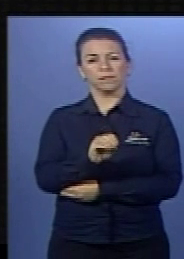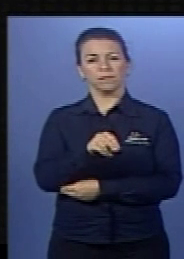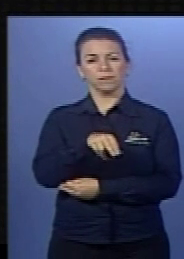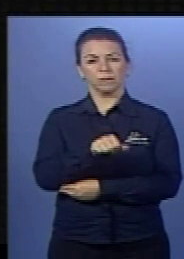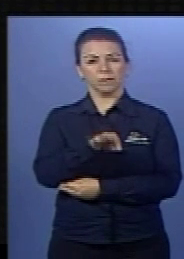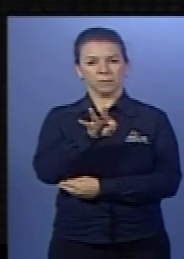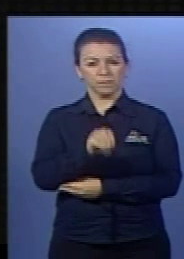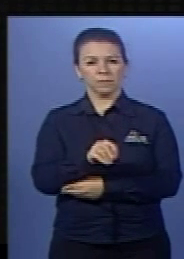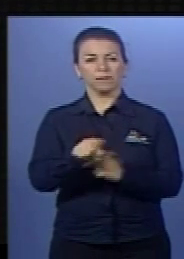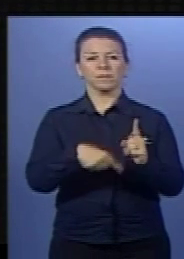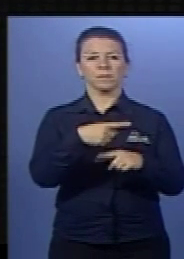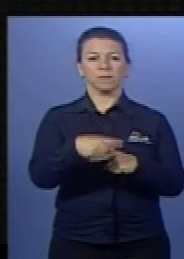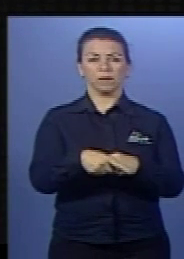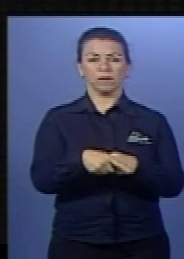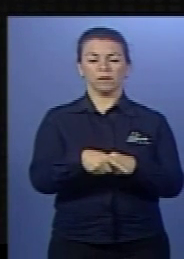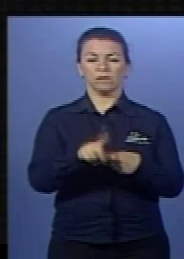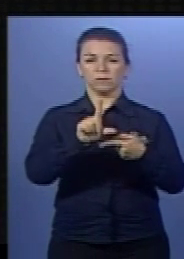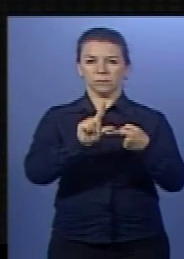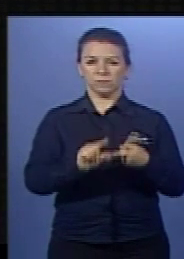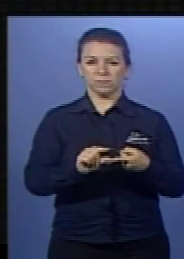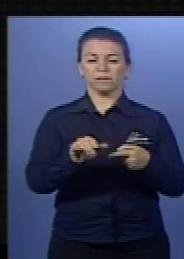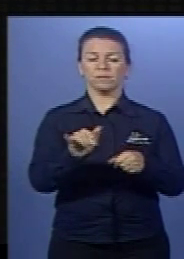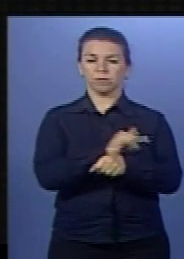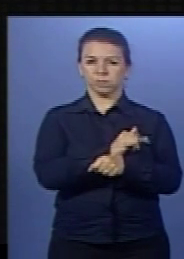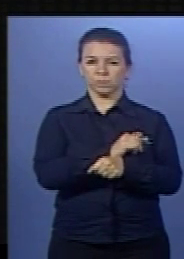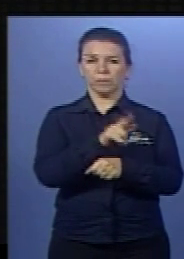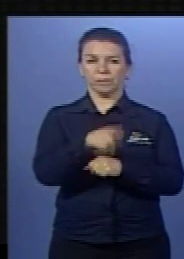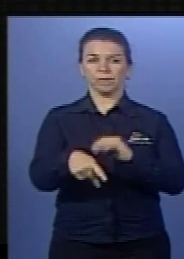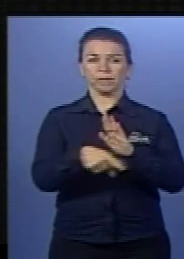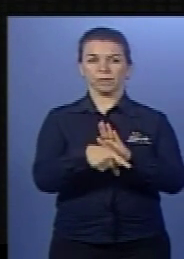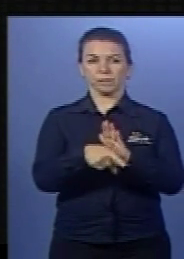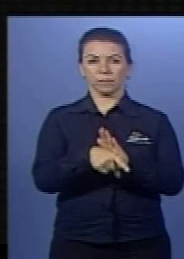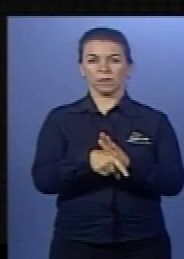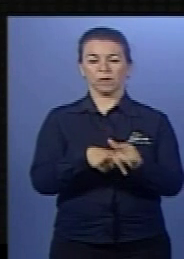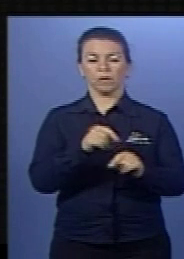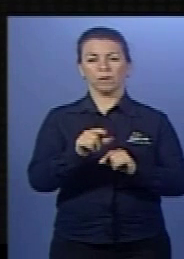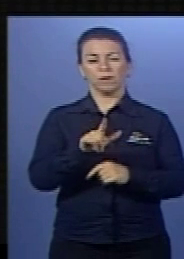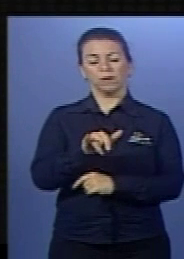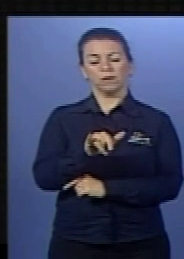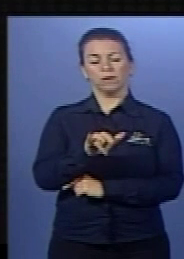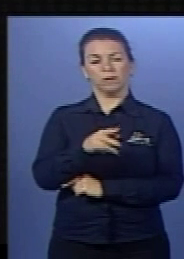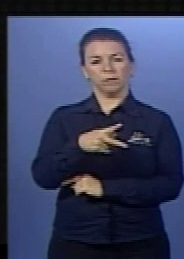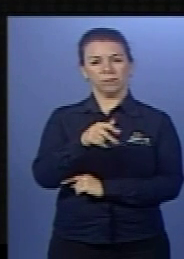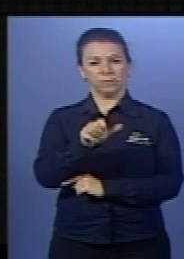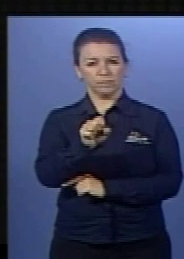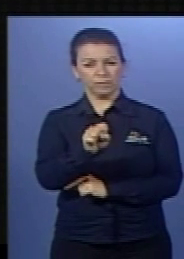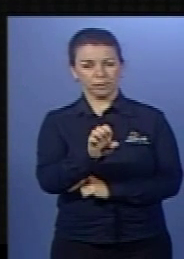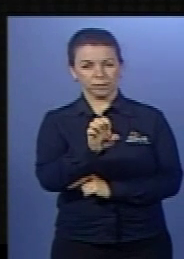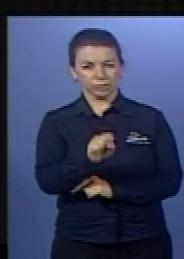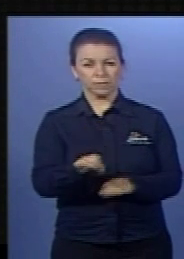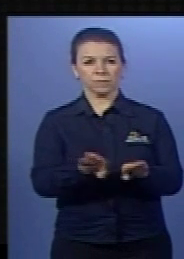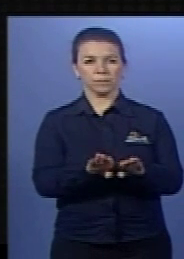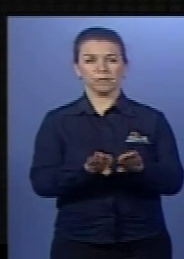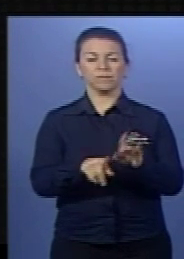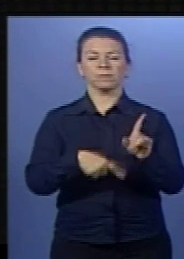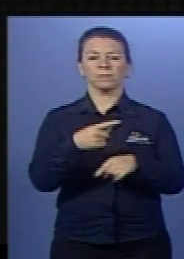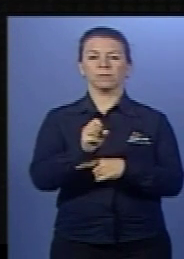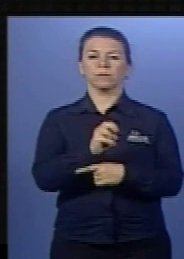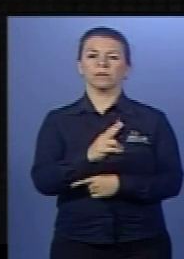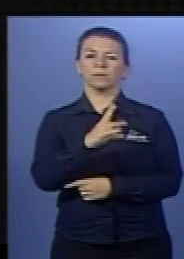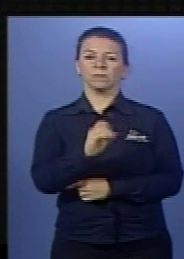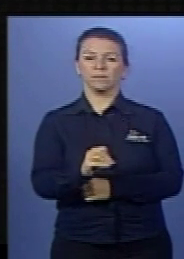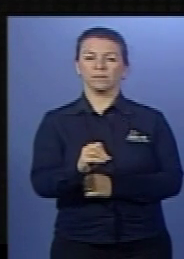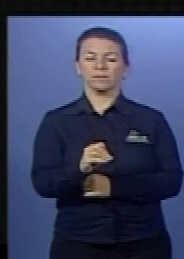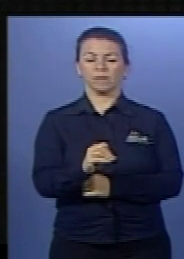emulsionar a gordura, ou seja, facilita a ação das lipases sobre a gordura. E vai ter o suco produzido pelo